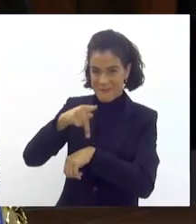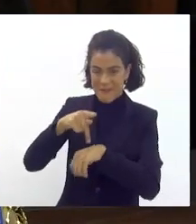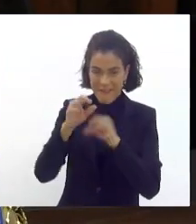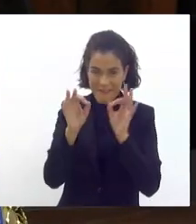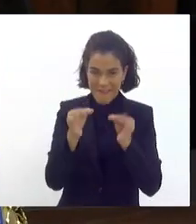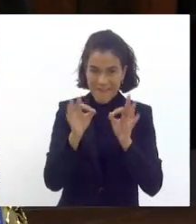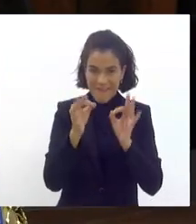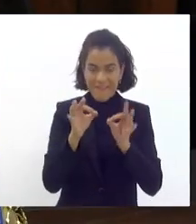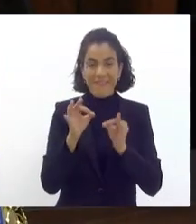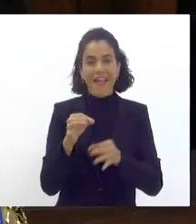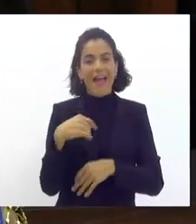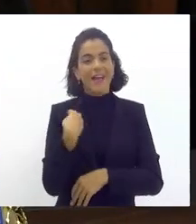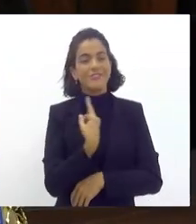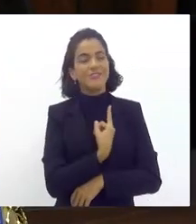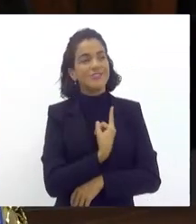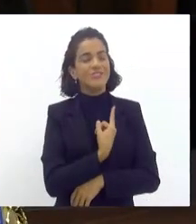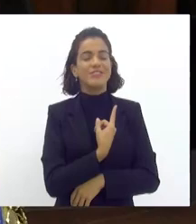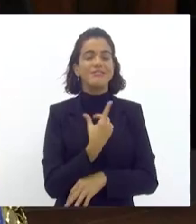somamos